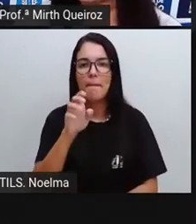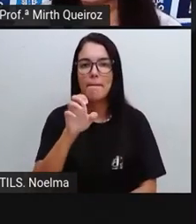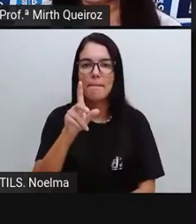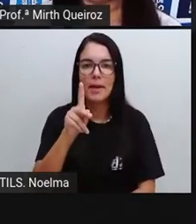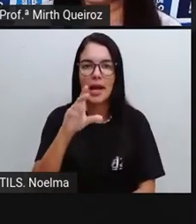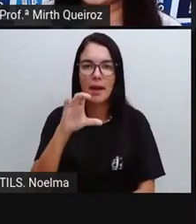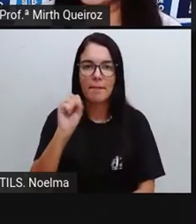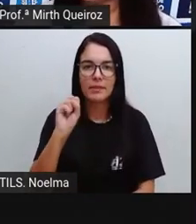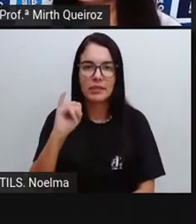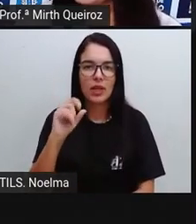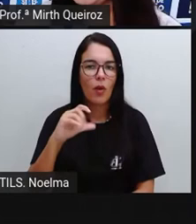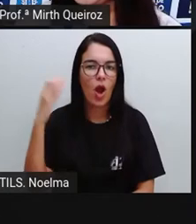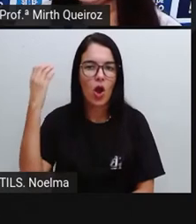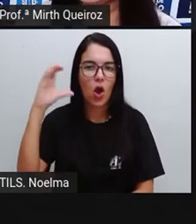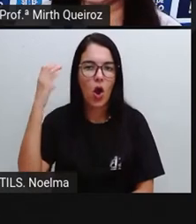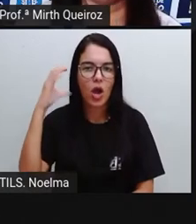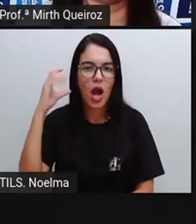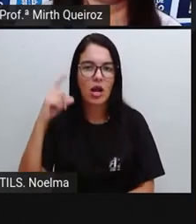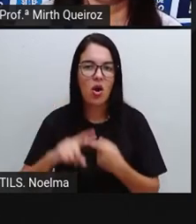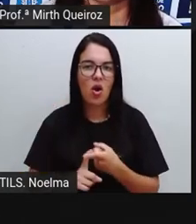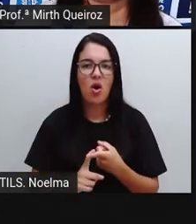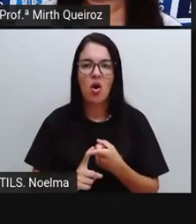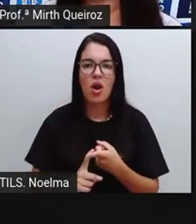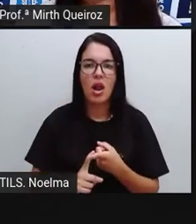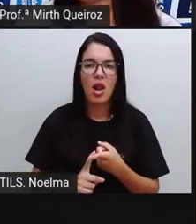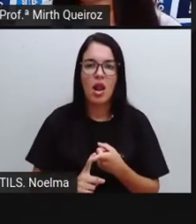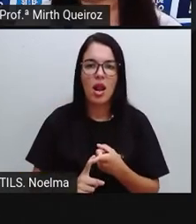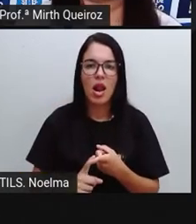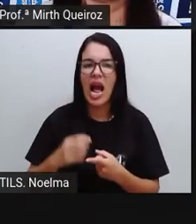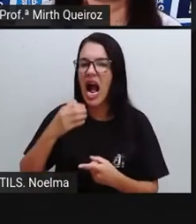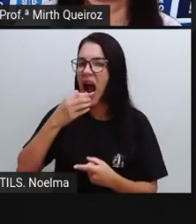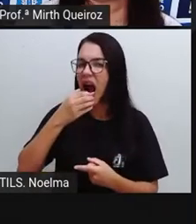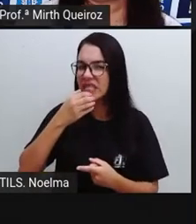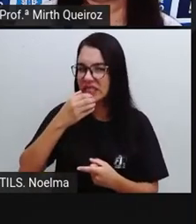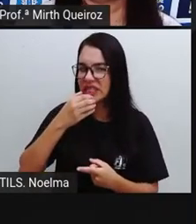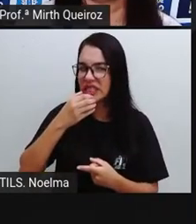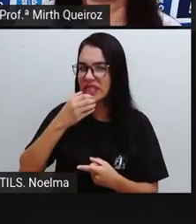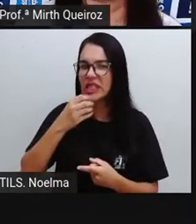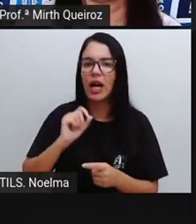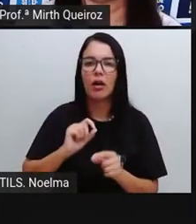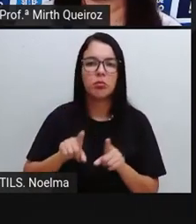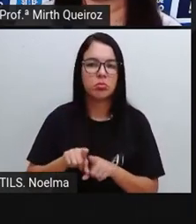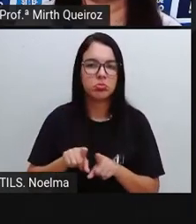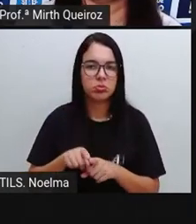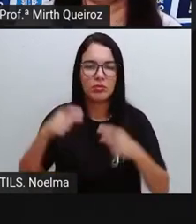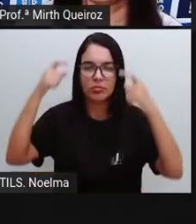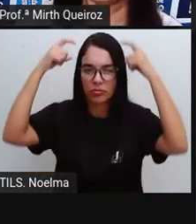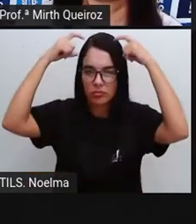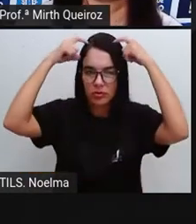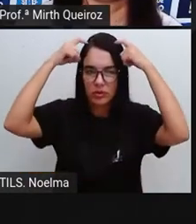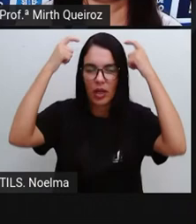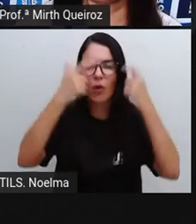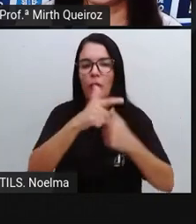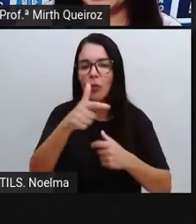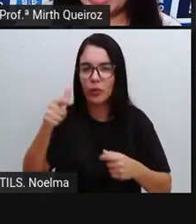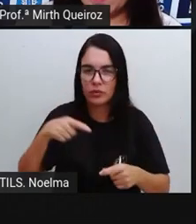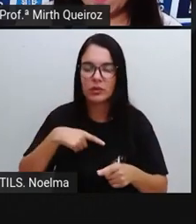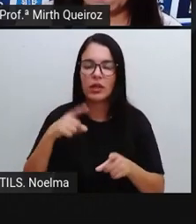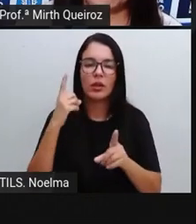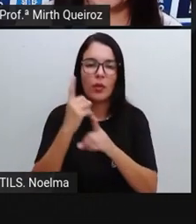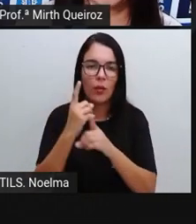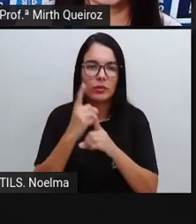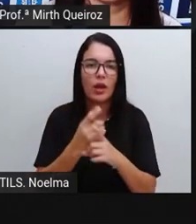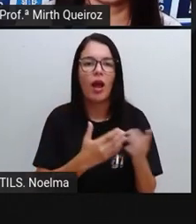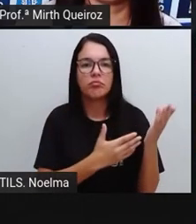Coca-Cola, Audi, IBM, Apple, Absolute, Disney, dentre outros, aí a gente vai encontrar